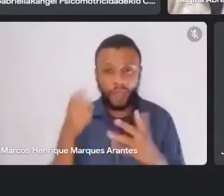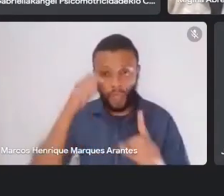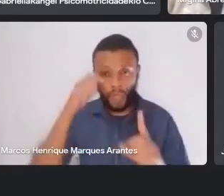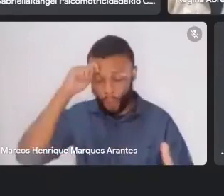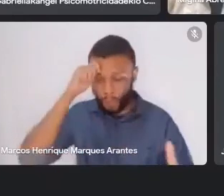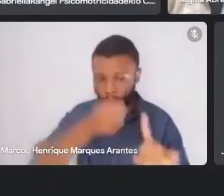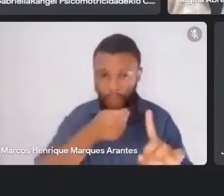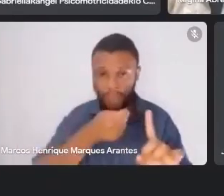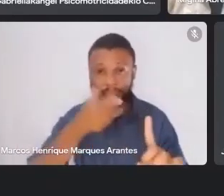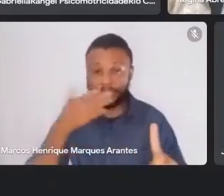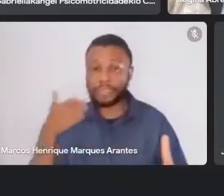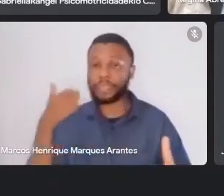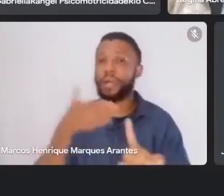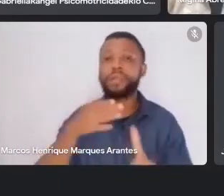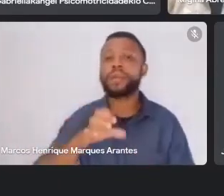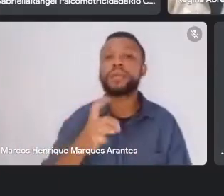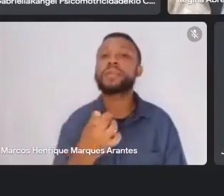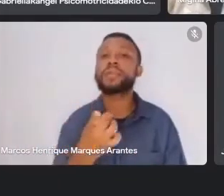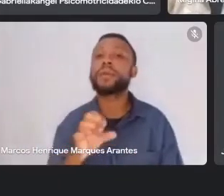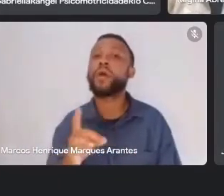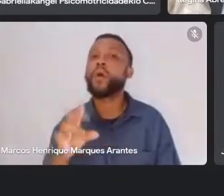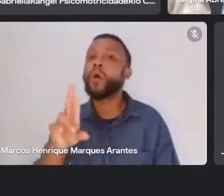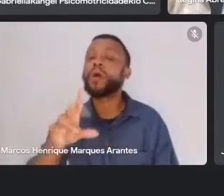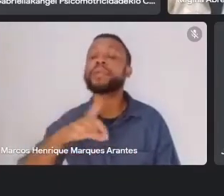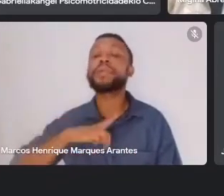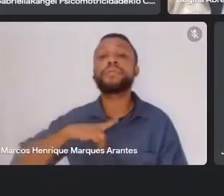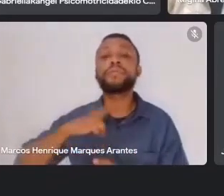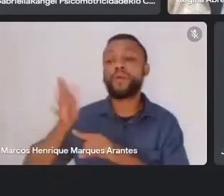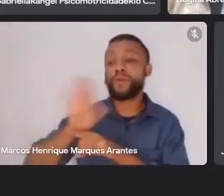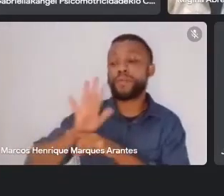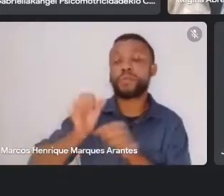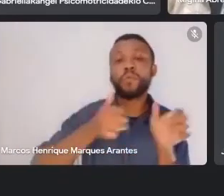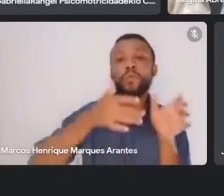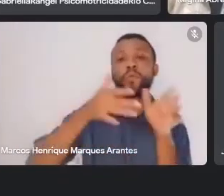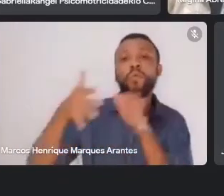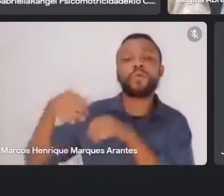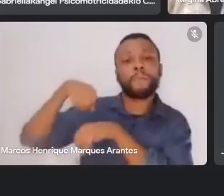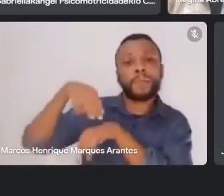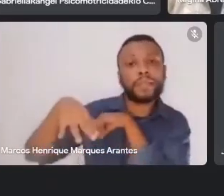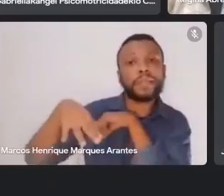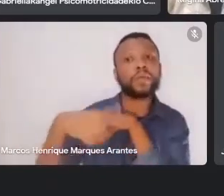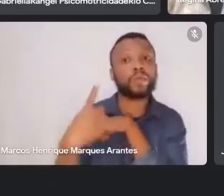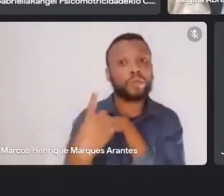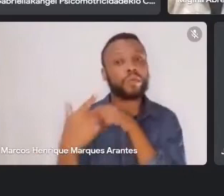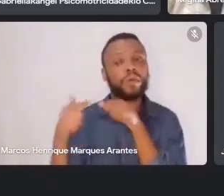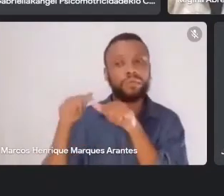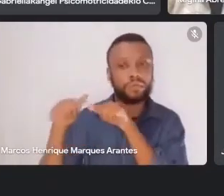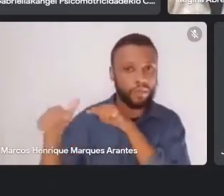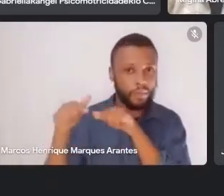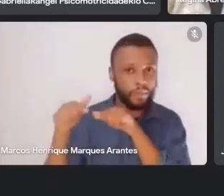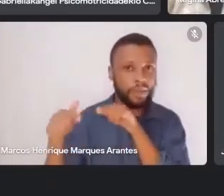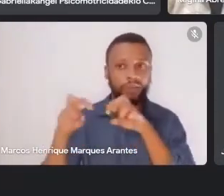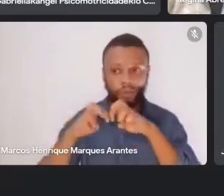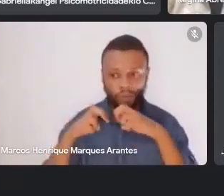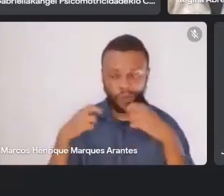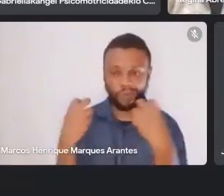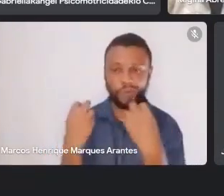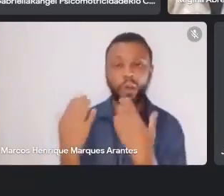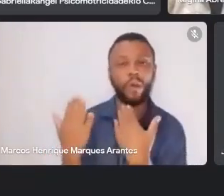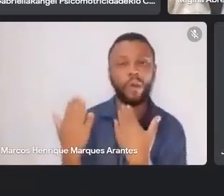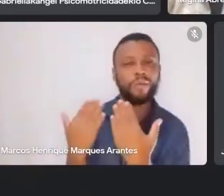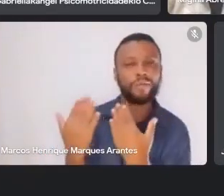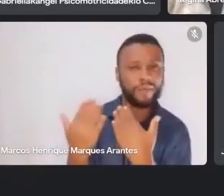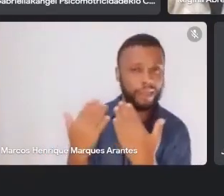Edeor. Esse vídeo foi passado numa das nossas atividades, conversas com quem gosta de ensinar, lá em